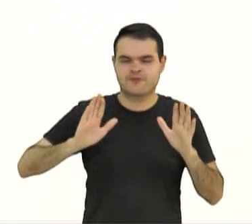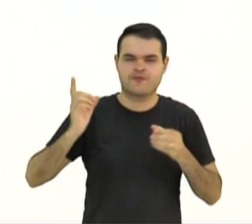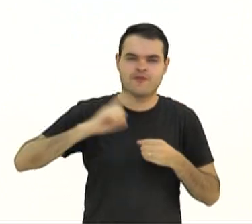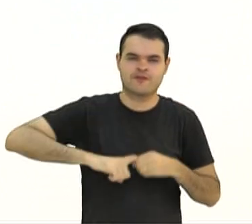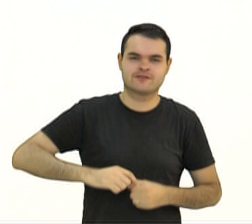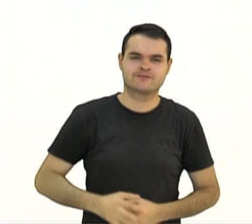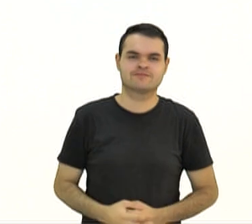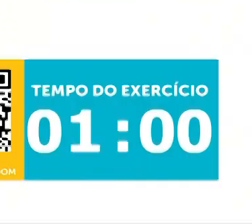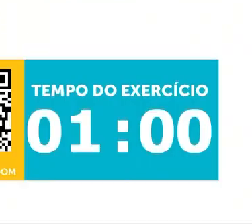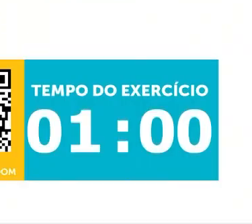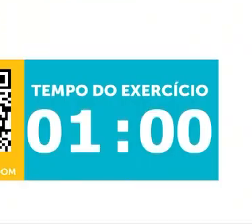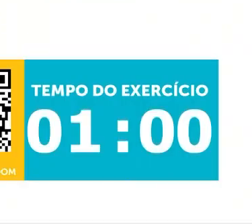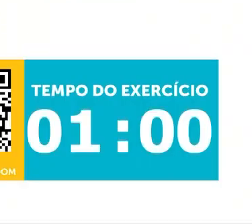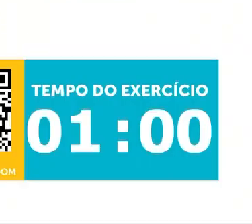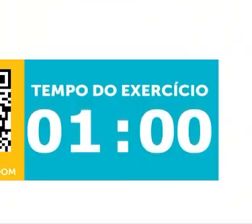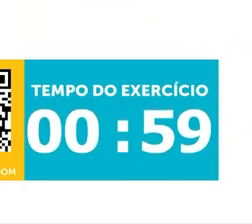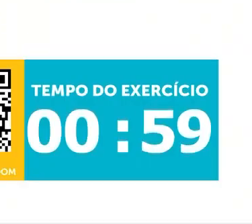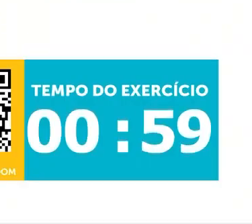voltamos.